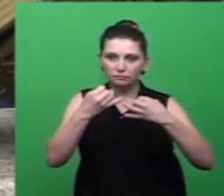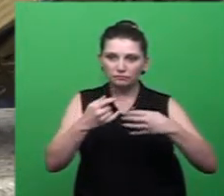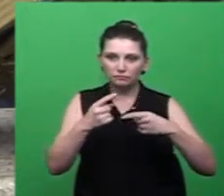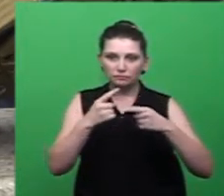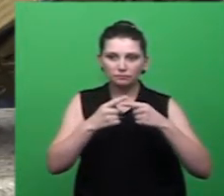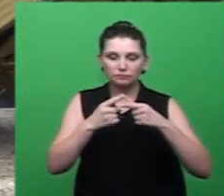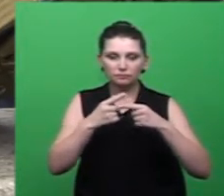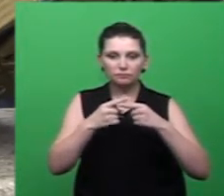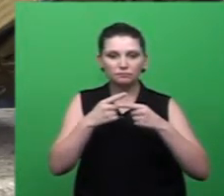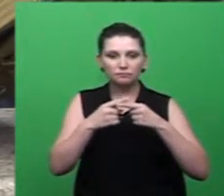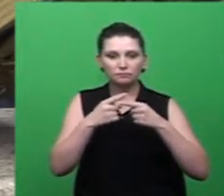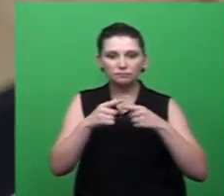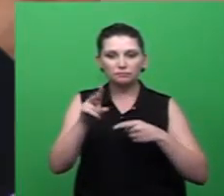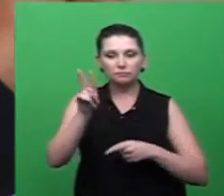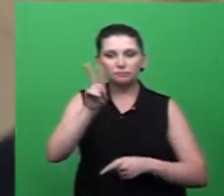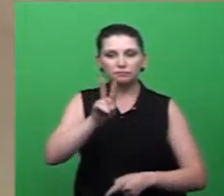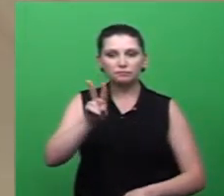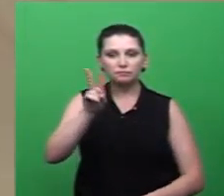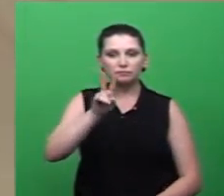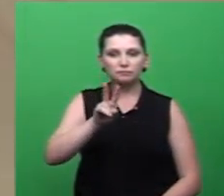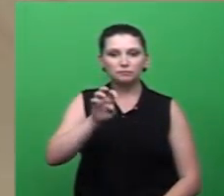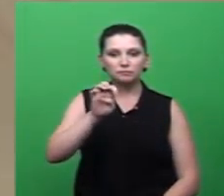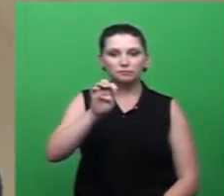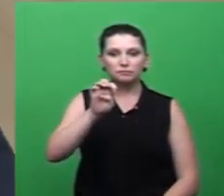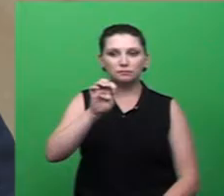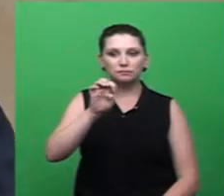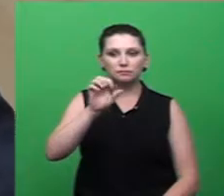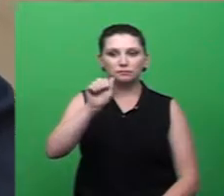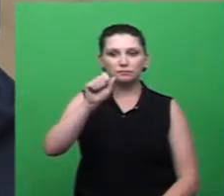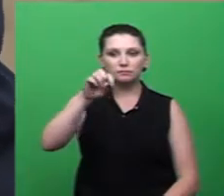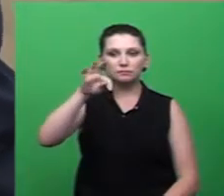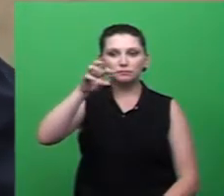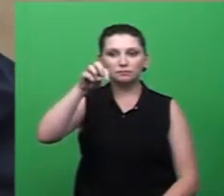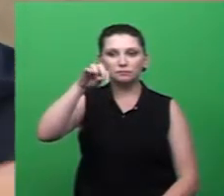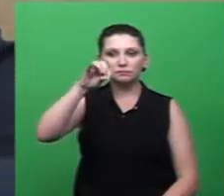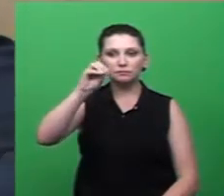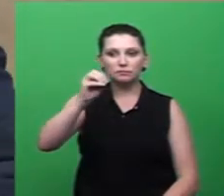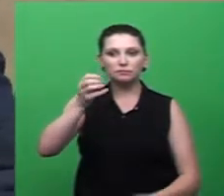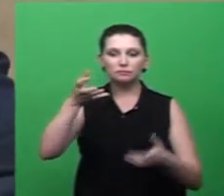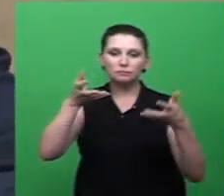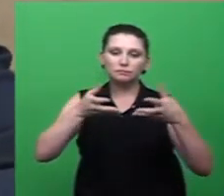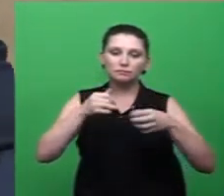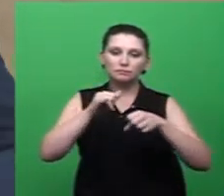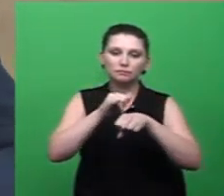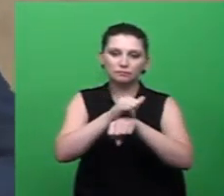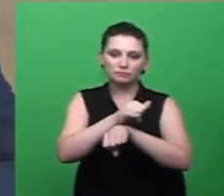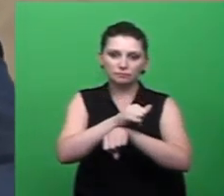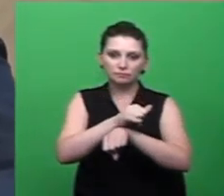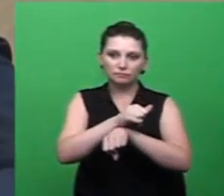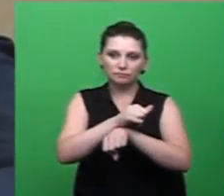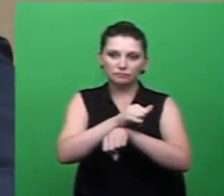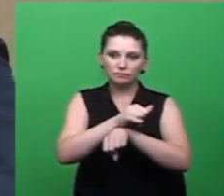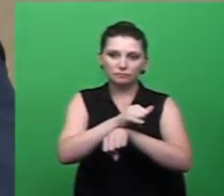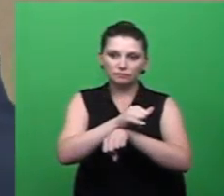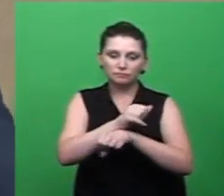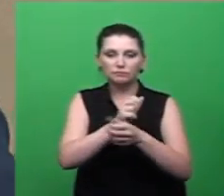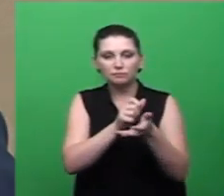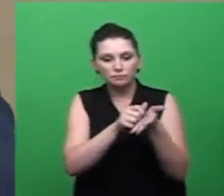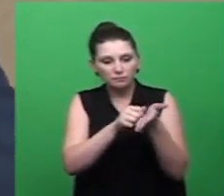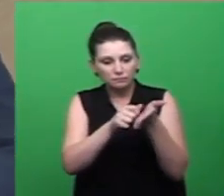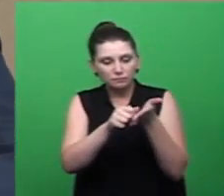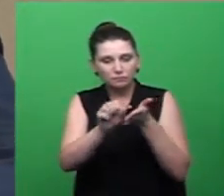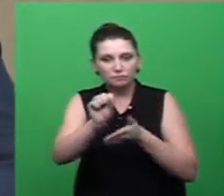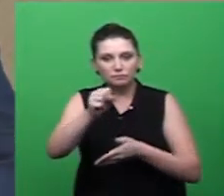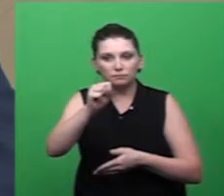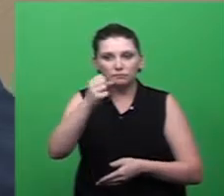informar a ausência do vereador Antônio Manuel, que não se fará presente na sessão desta noite, conforme o artigo 84,